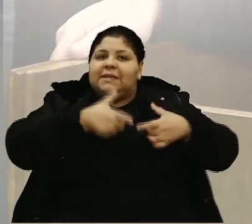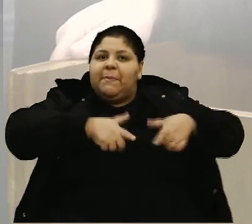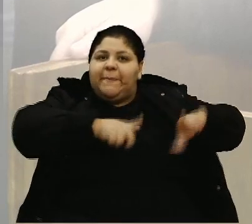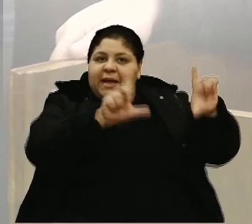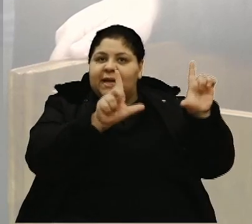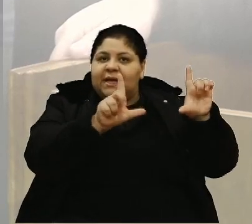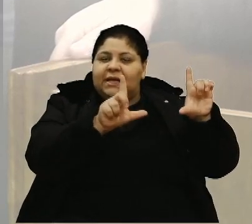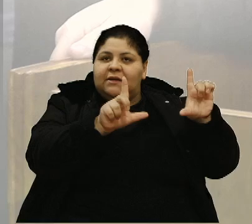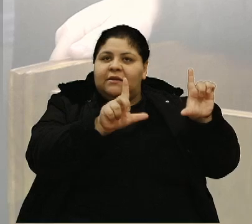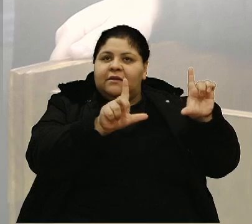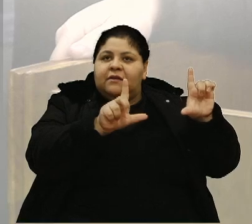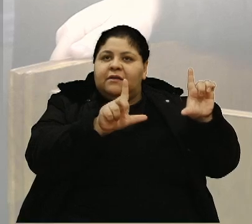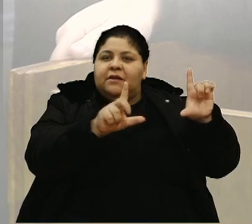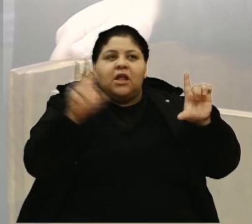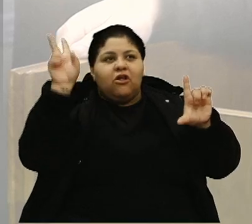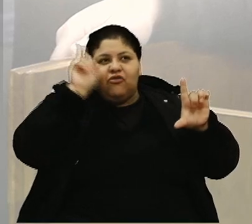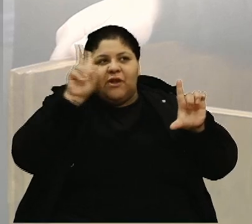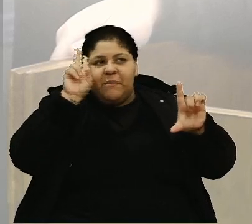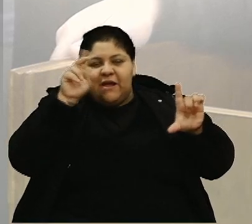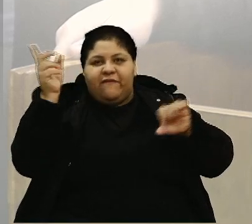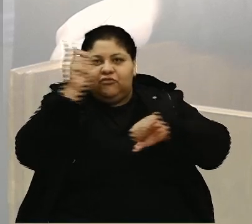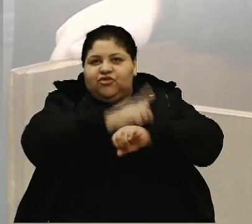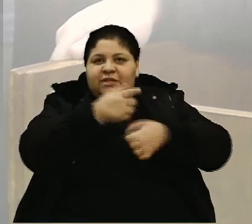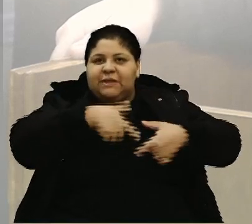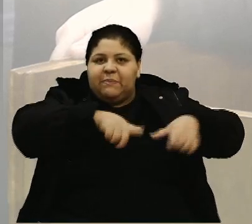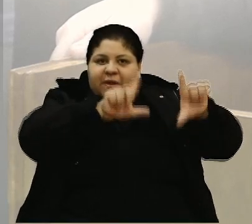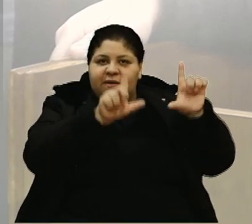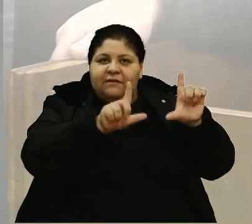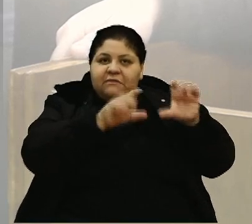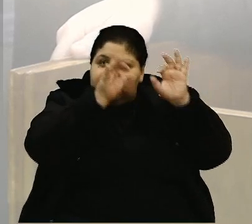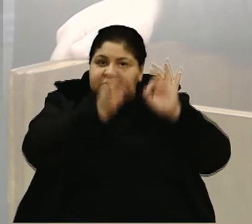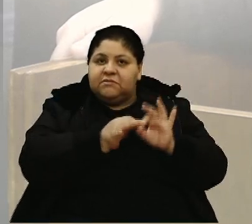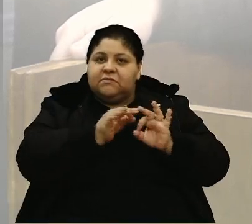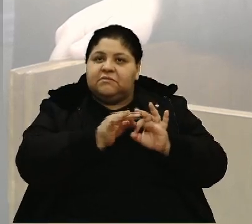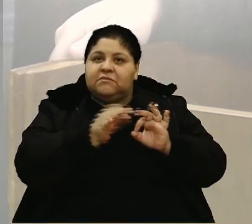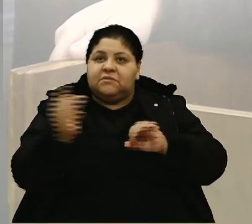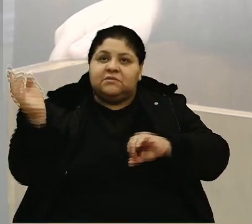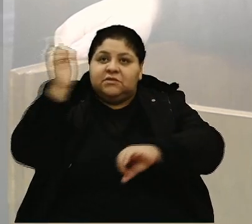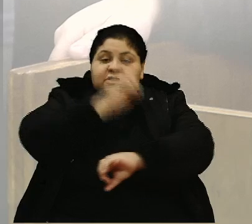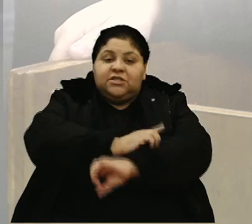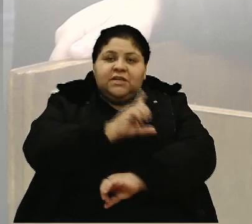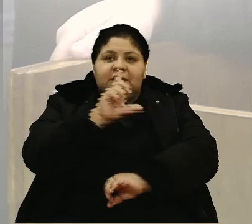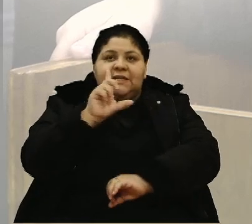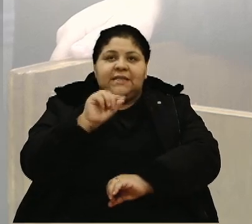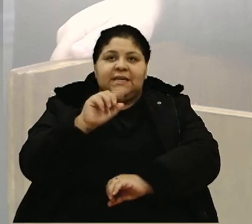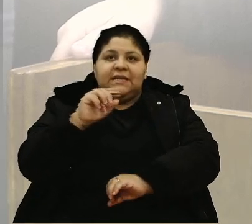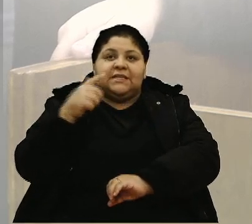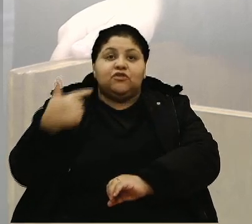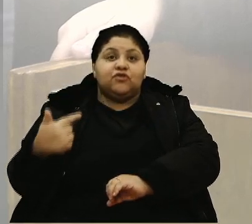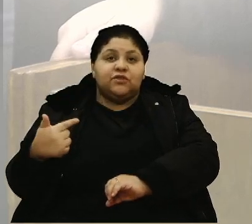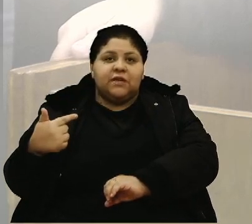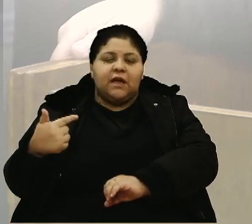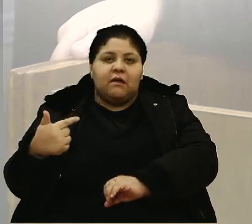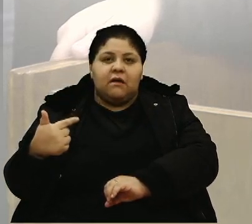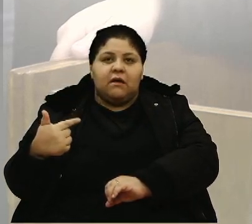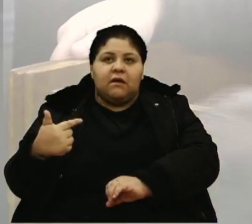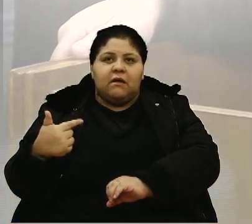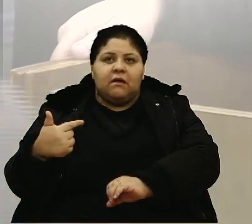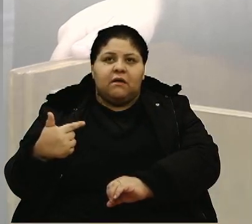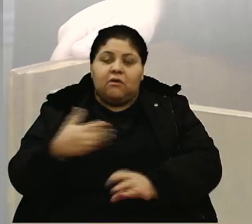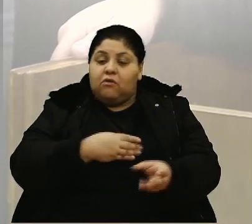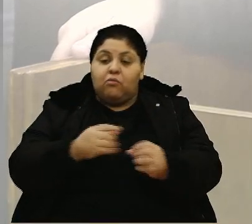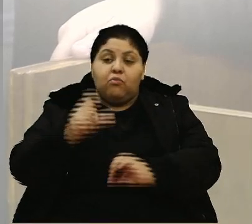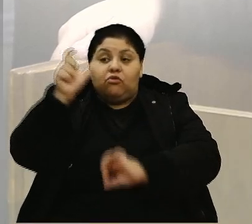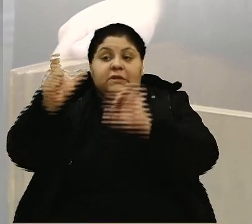Aí eu fui lá e eu não me lembrava da data da placa. E deu bem certo que era dia 10 do 7. Só que quando eu estava lá na frente, o vereador Rafael, muitas